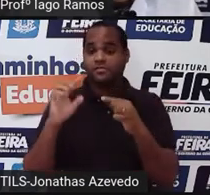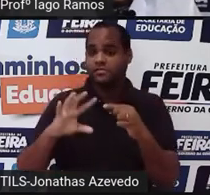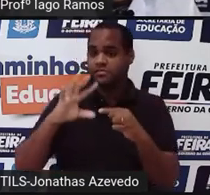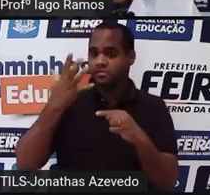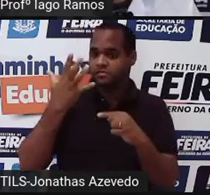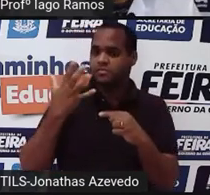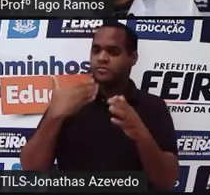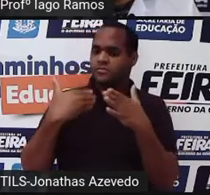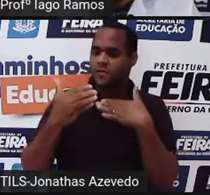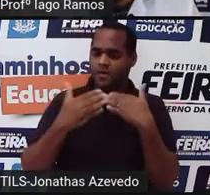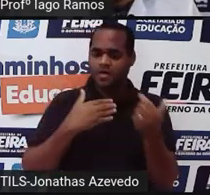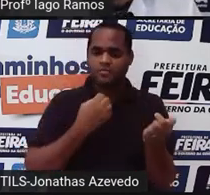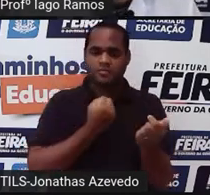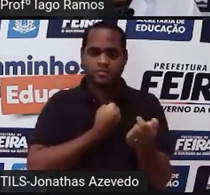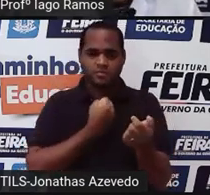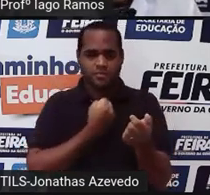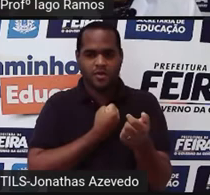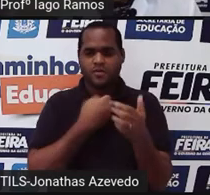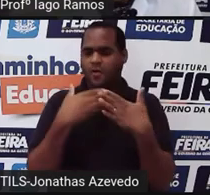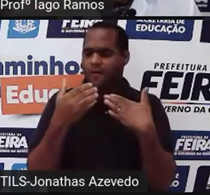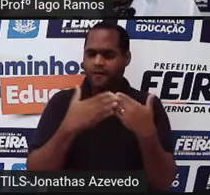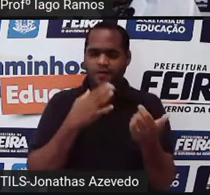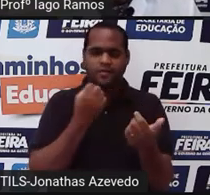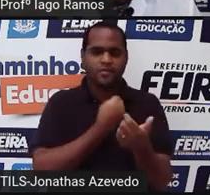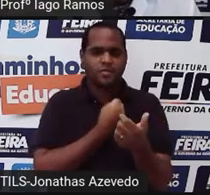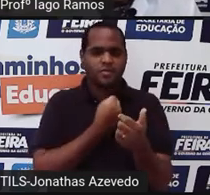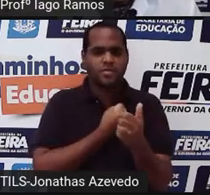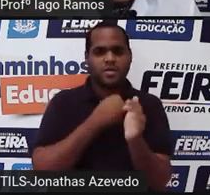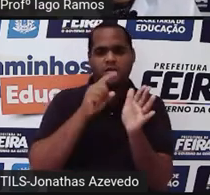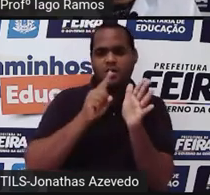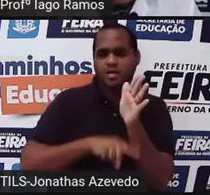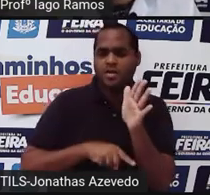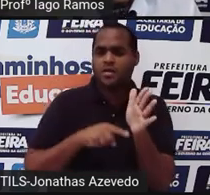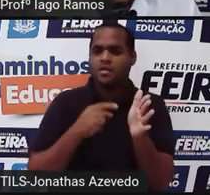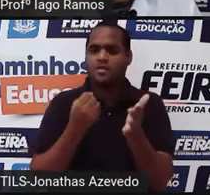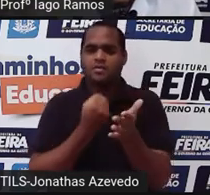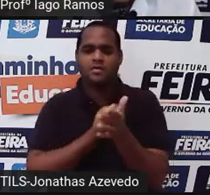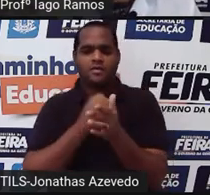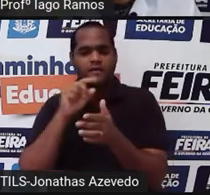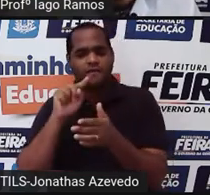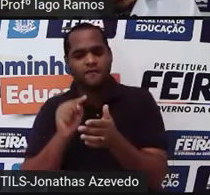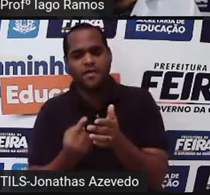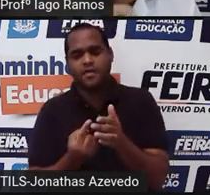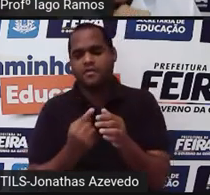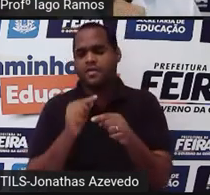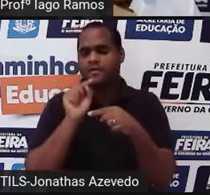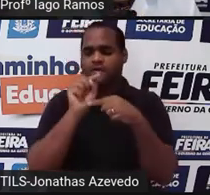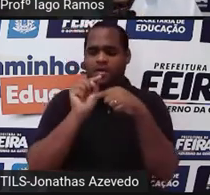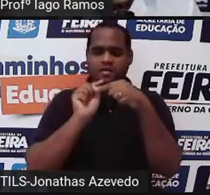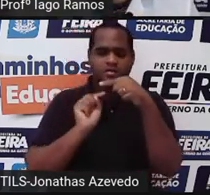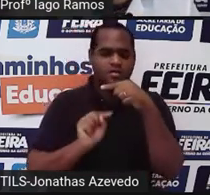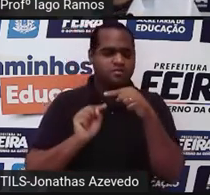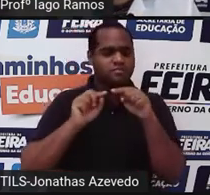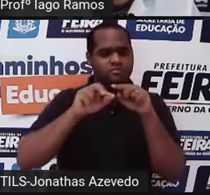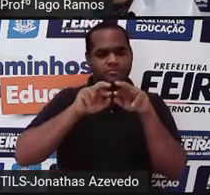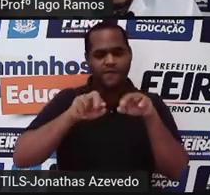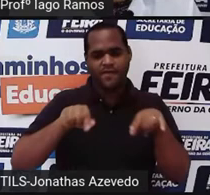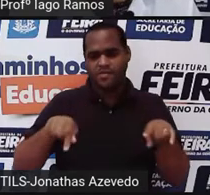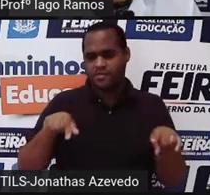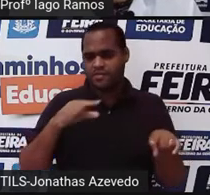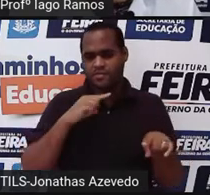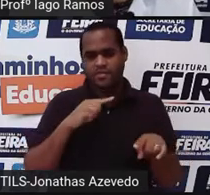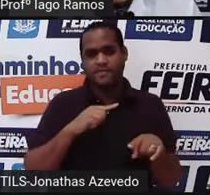qualquer número real negativo, número que tem vírgula, fração, como eu tô escrevendo ali agora,